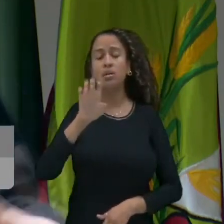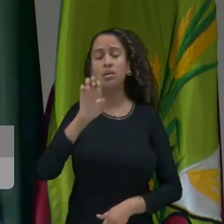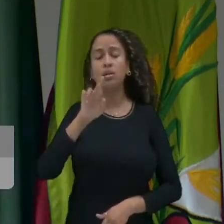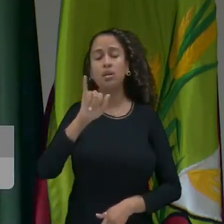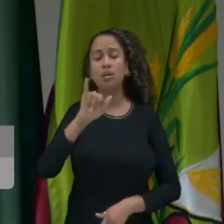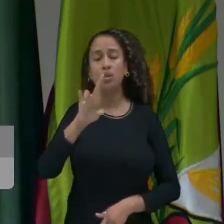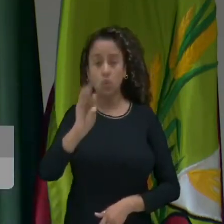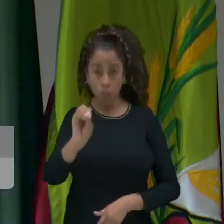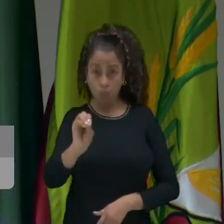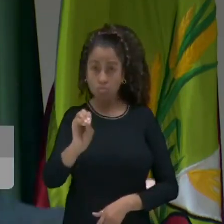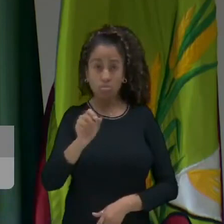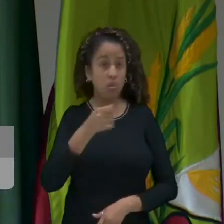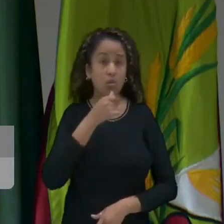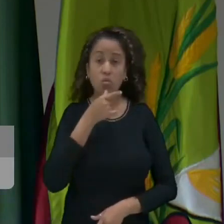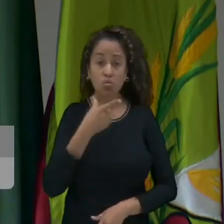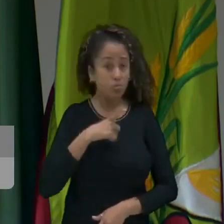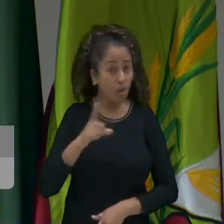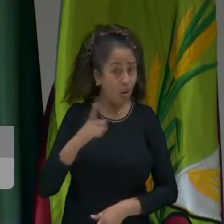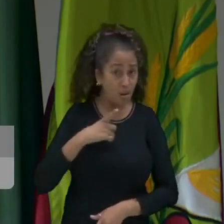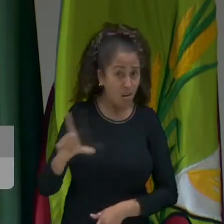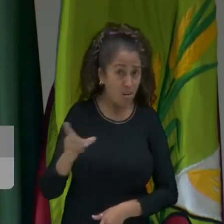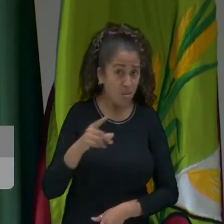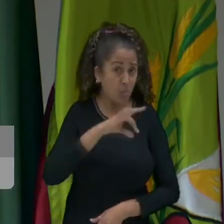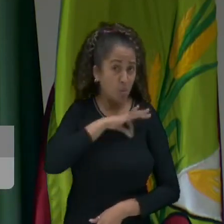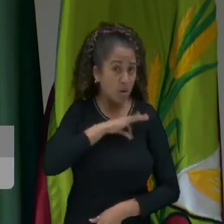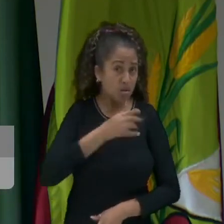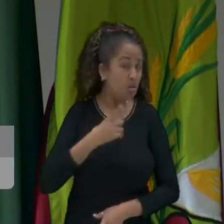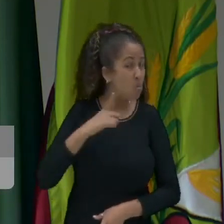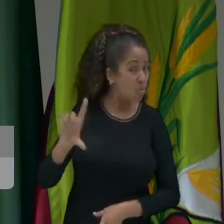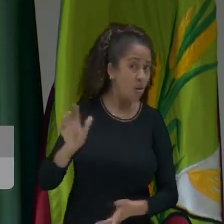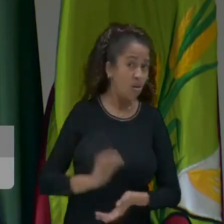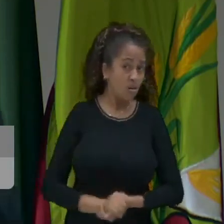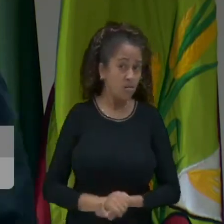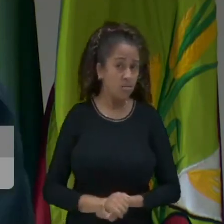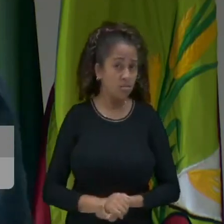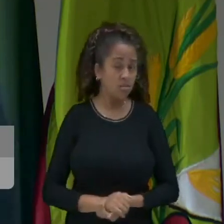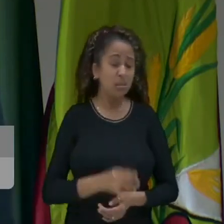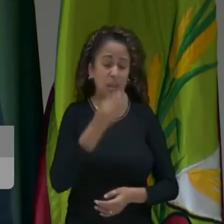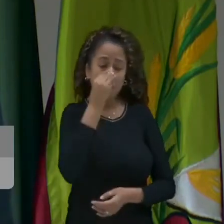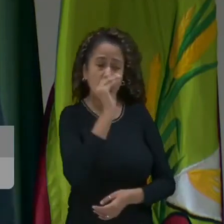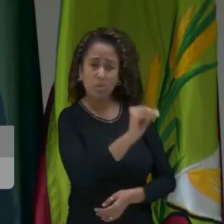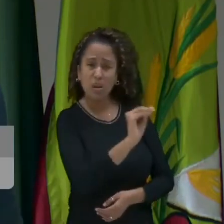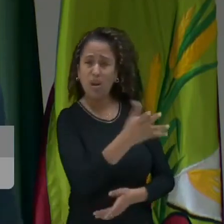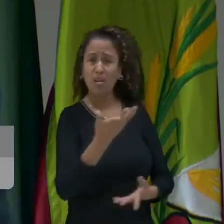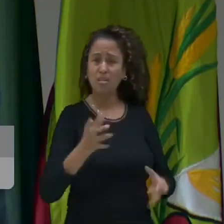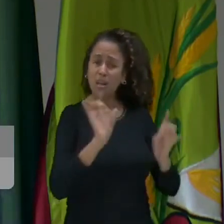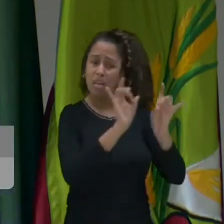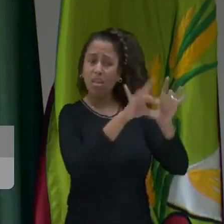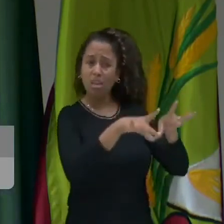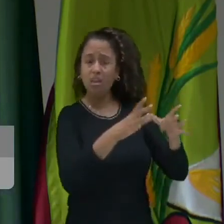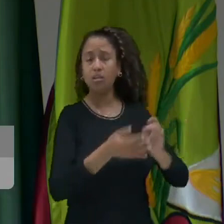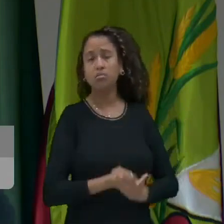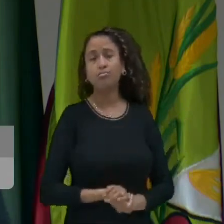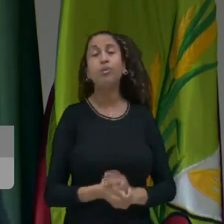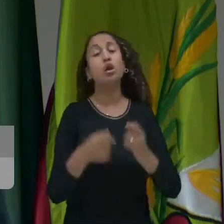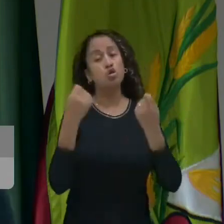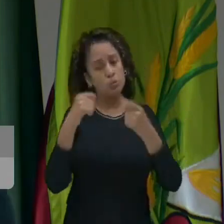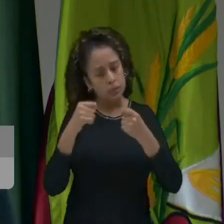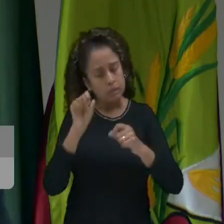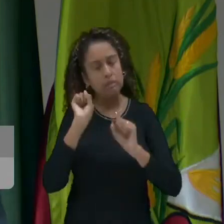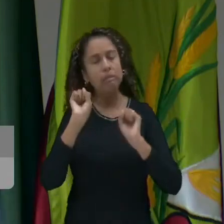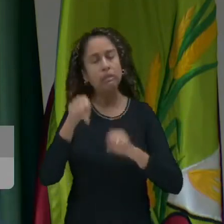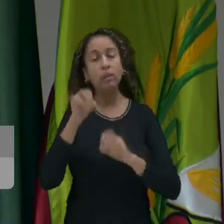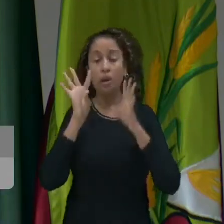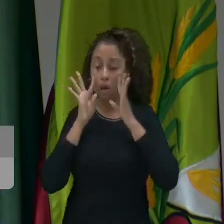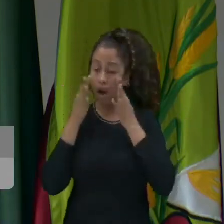Não tem. Está lá abandonado. Nós precisamos, sim, fazer os enfrentamentos